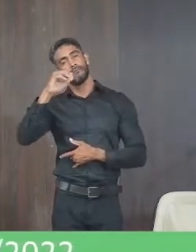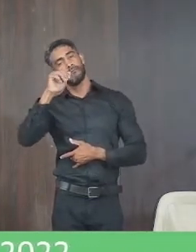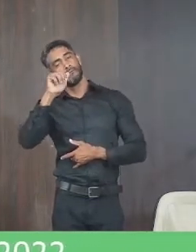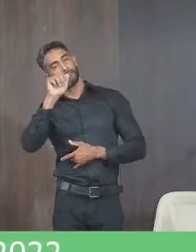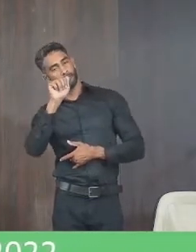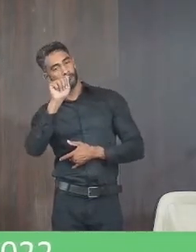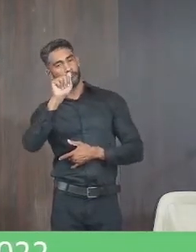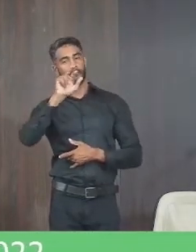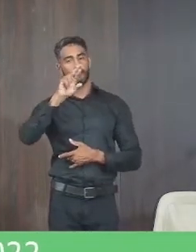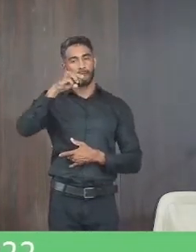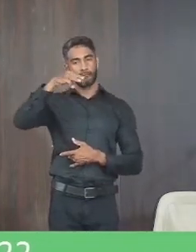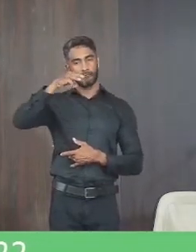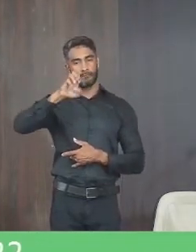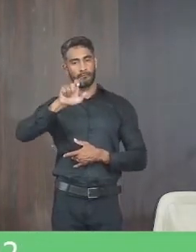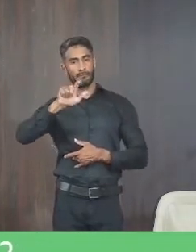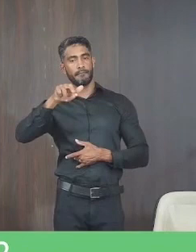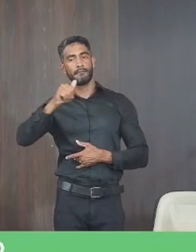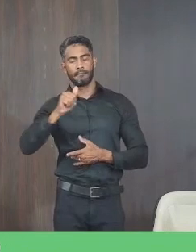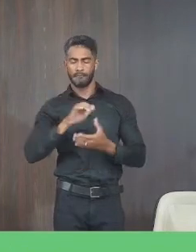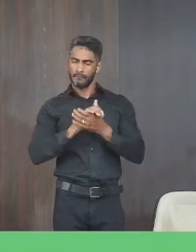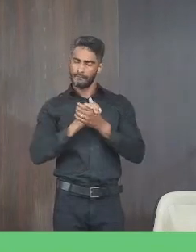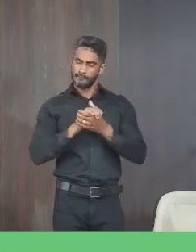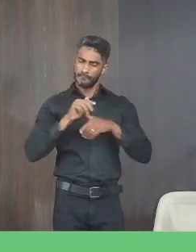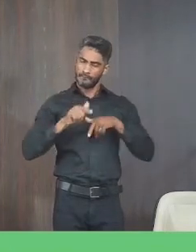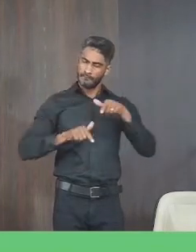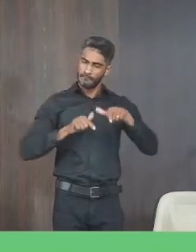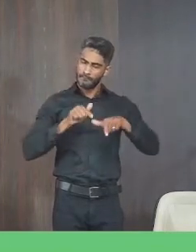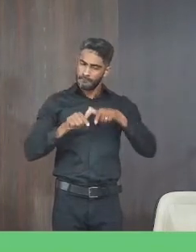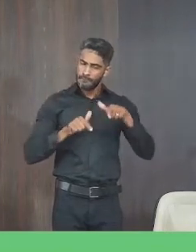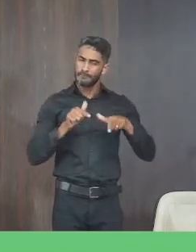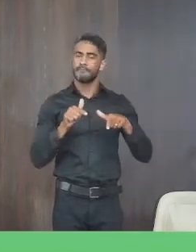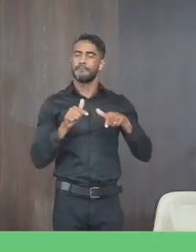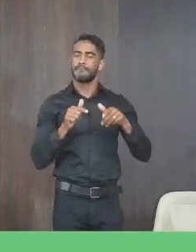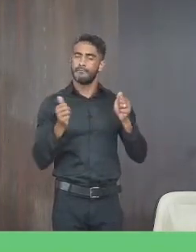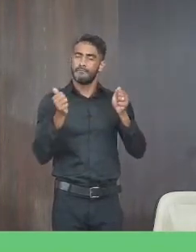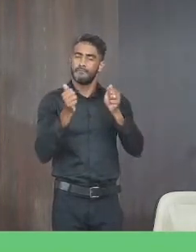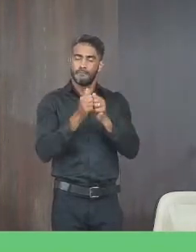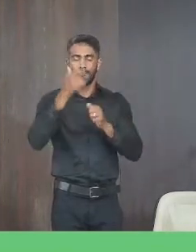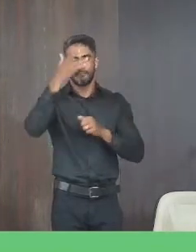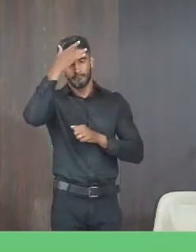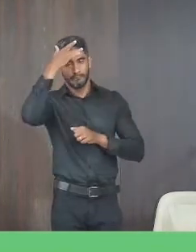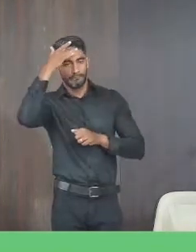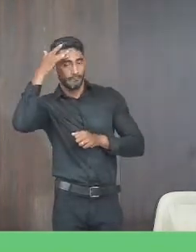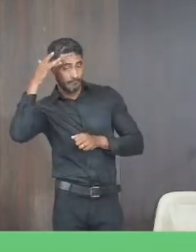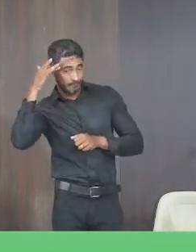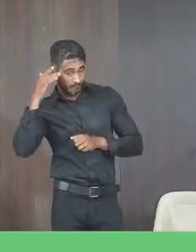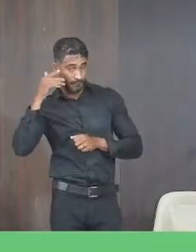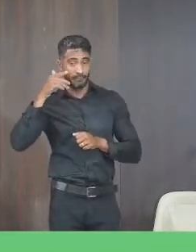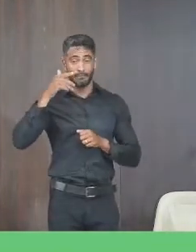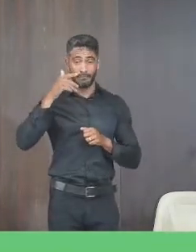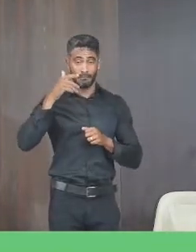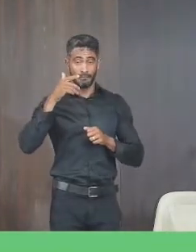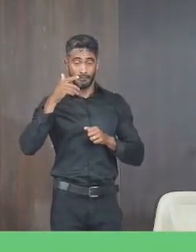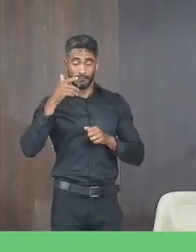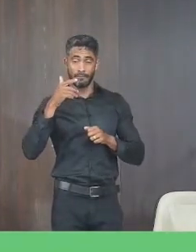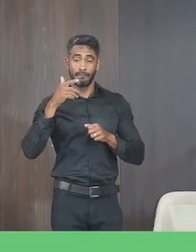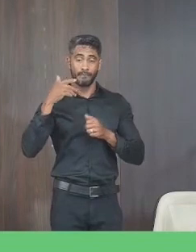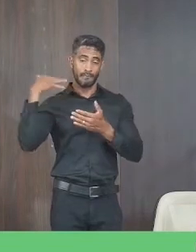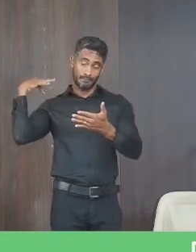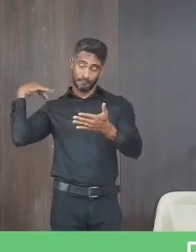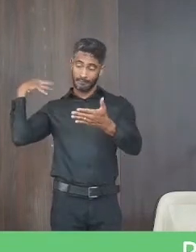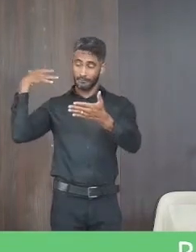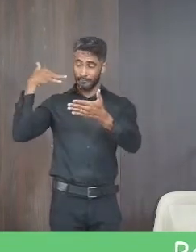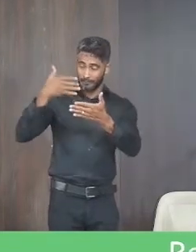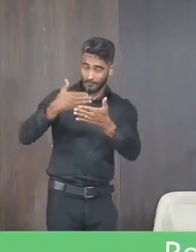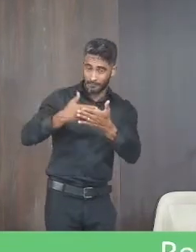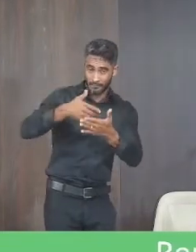bem por sinal aqui parabéns viu colega pela sua atuação frente aí junto com o pessoal que são remanescentes descendentes de quilombola aqui